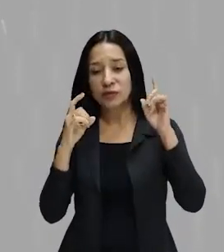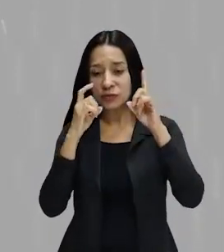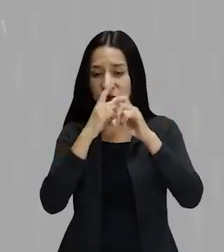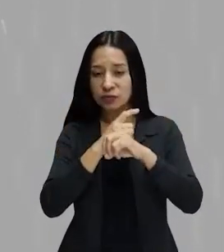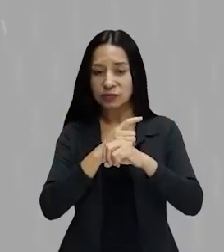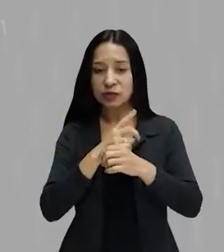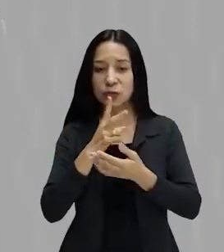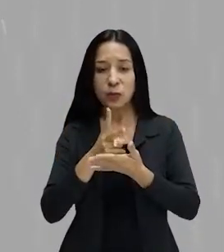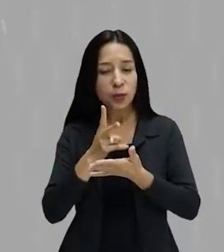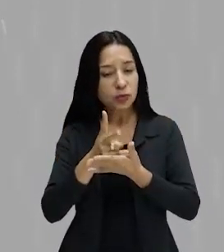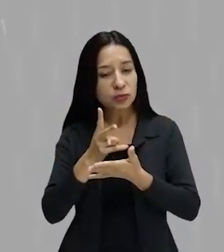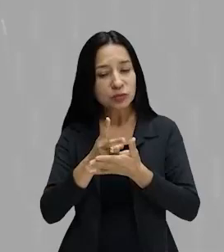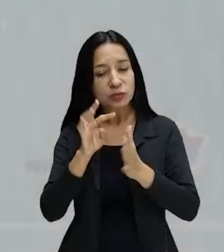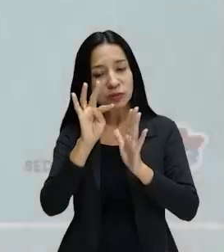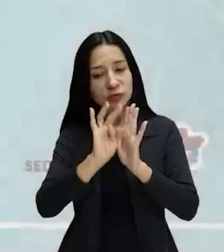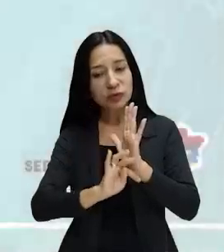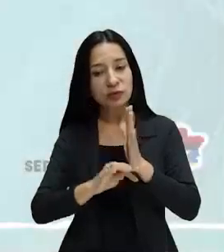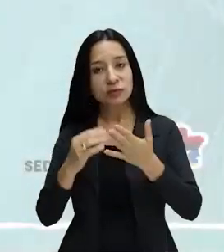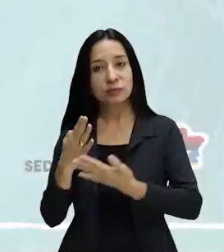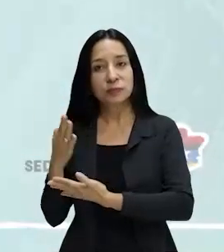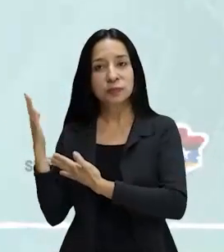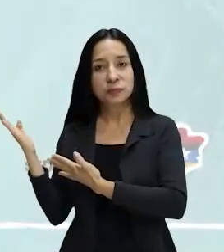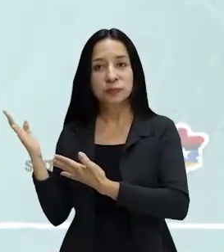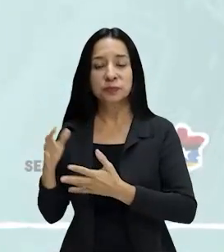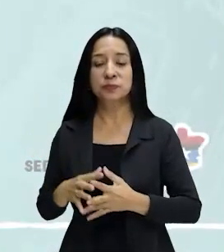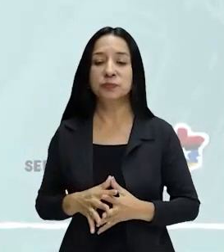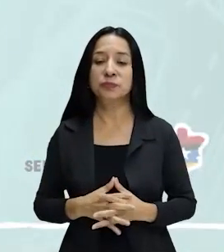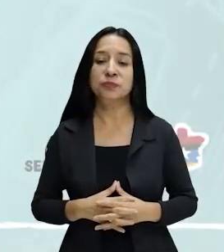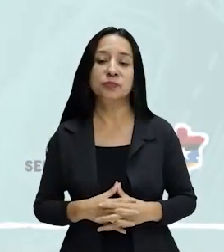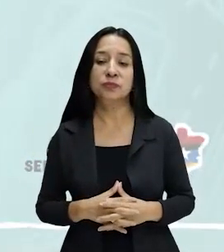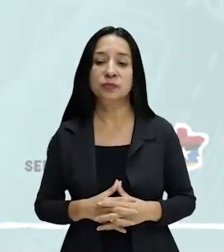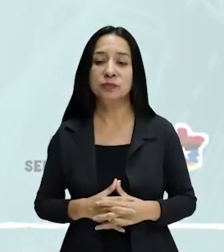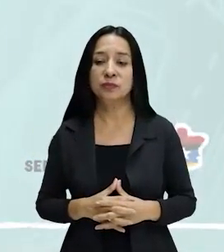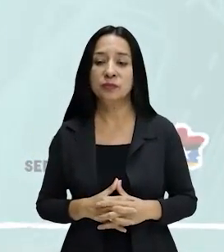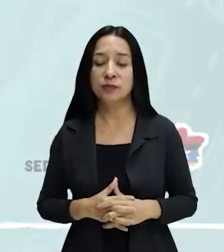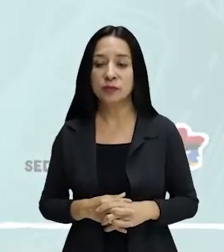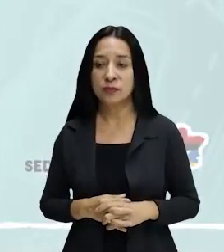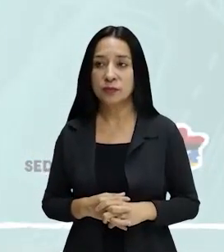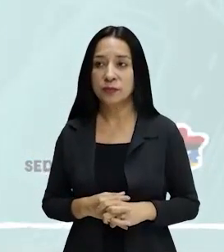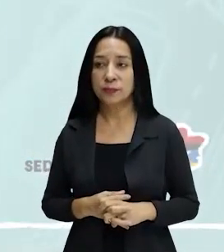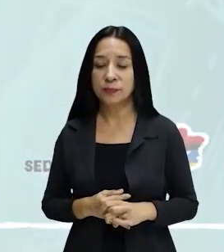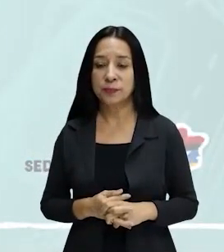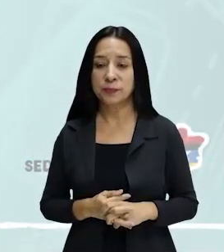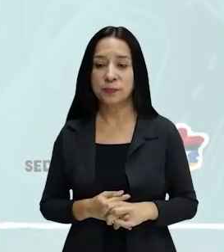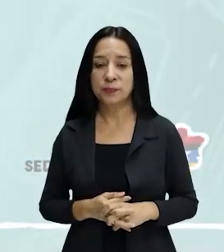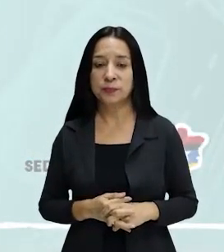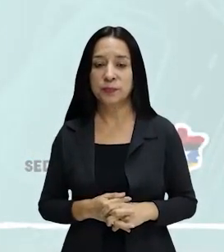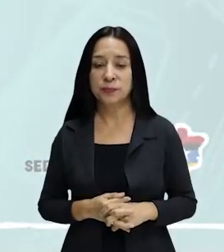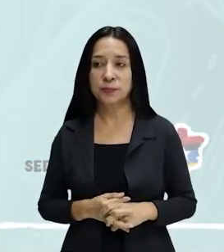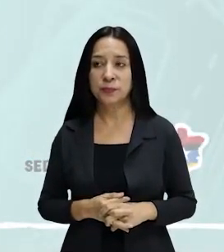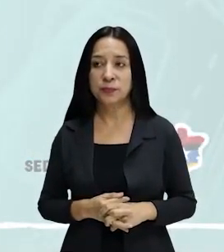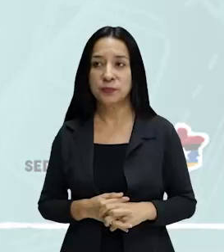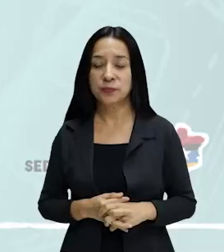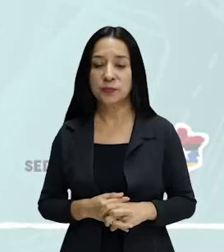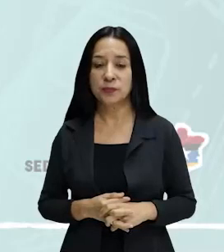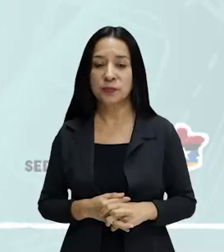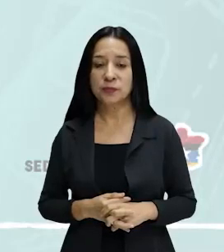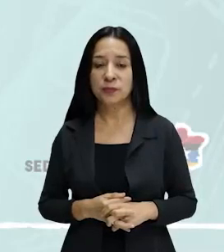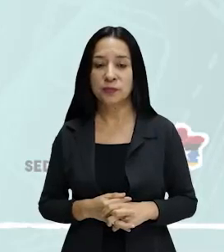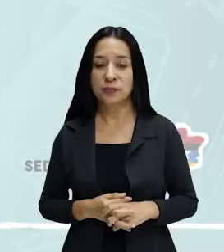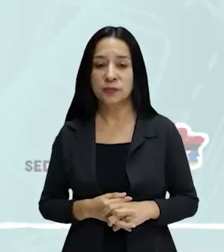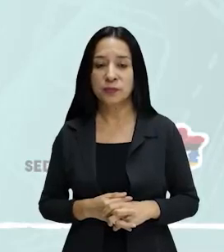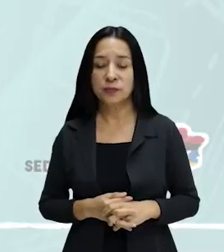nossa aula. Alguém já disse que a crase não foi feita para humilhar ninguém. Tenho minhas